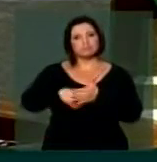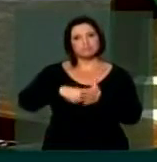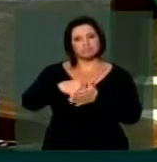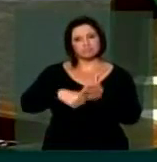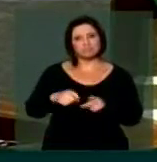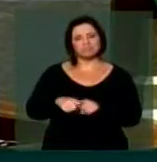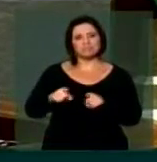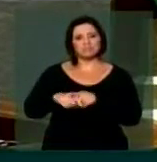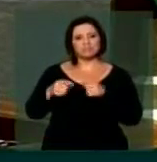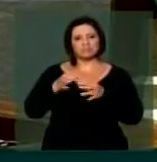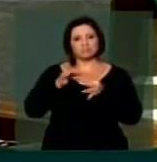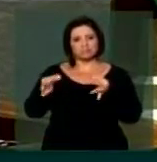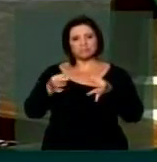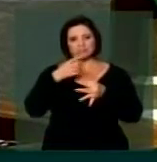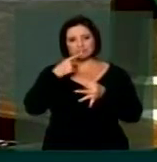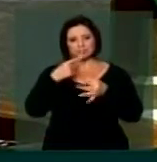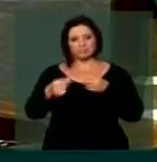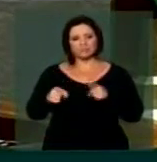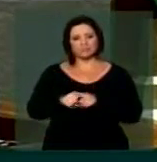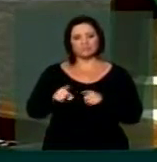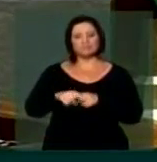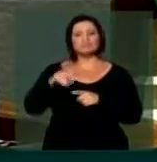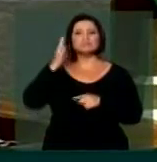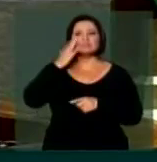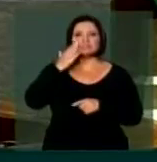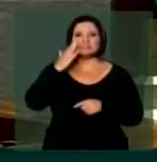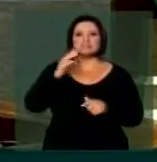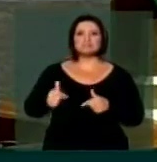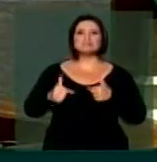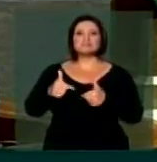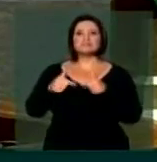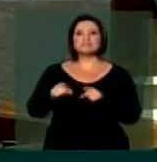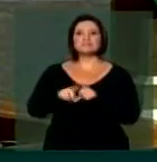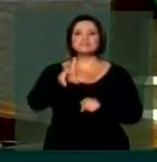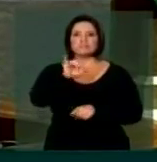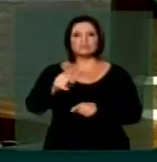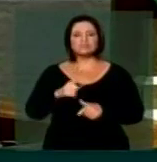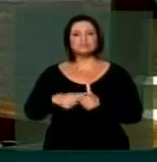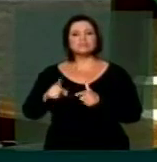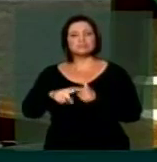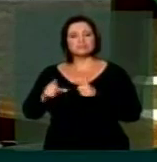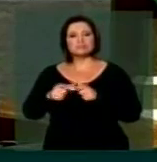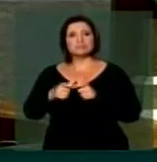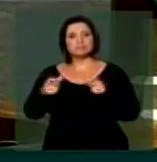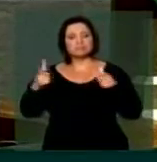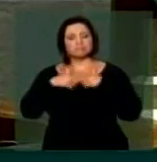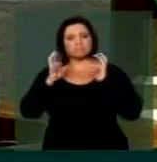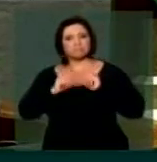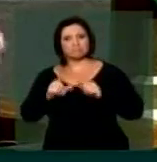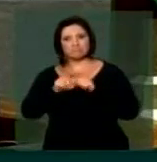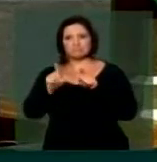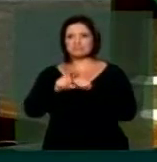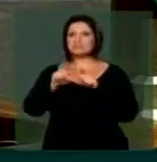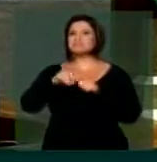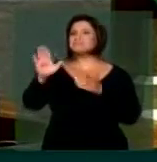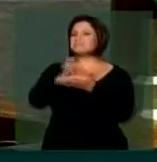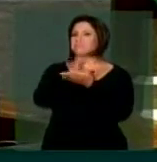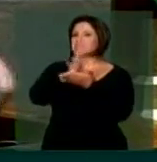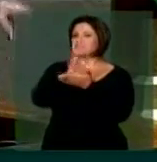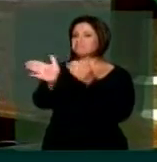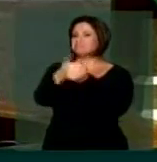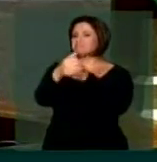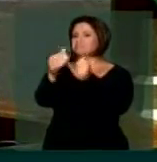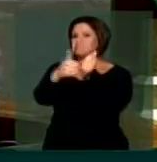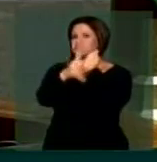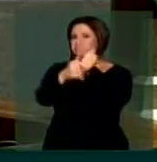na divergência de alto nível, sabendo que vamos enfrentar uma guerra que não será limpa, porque nós sabemos